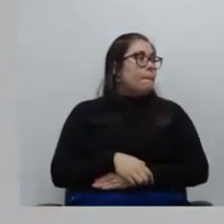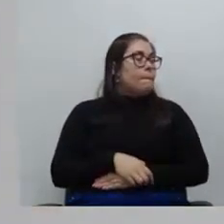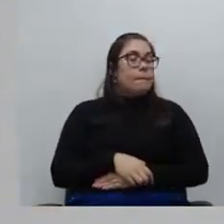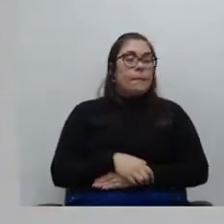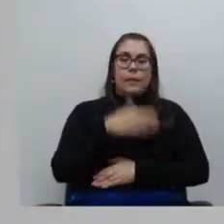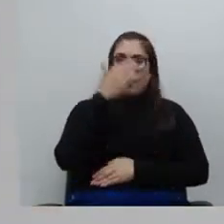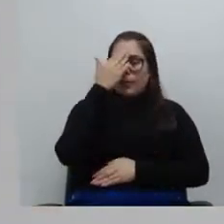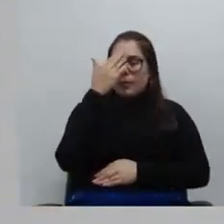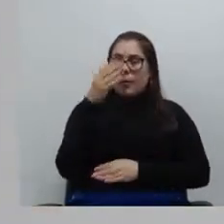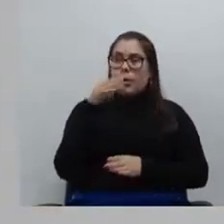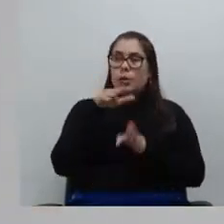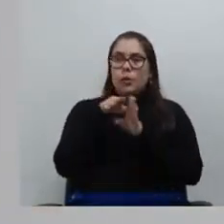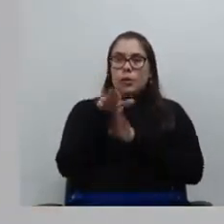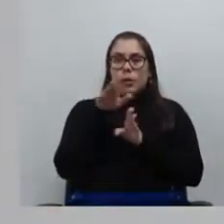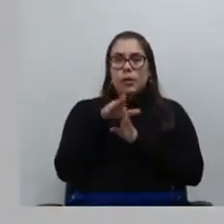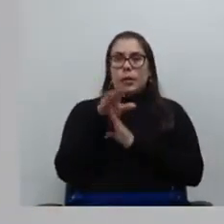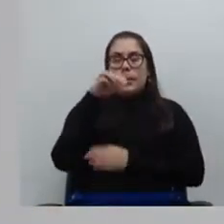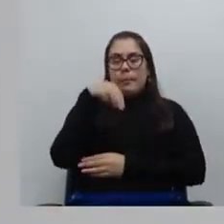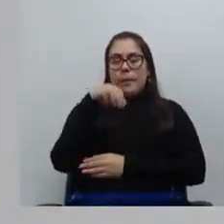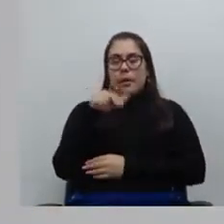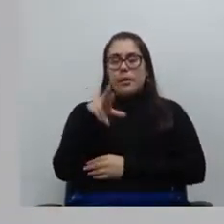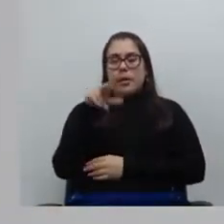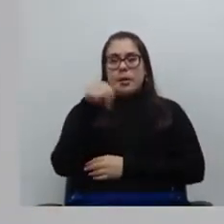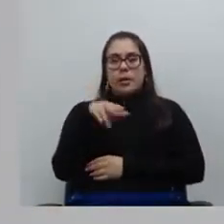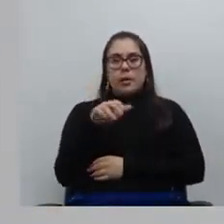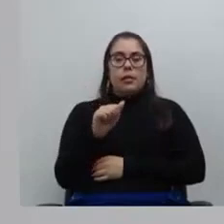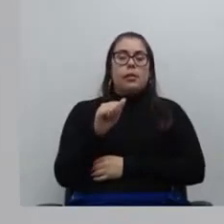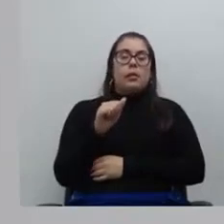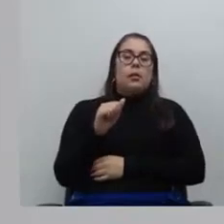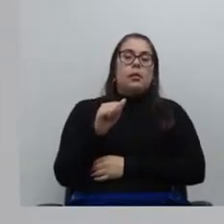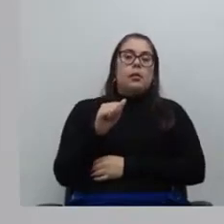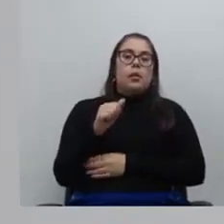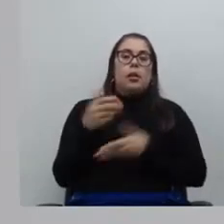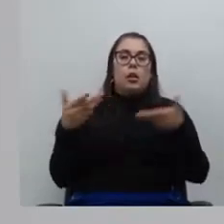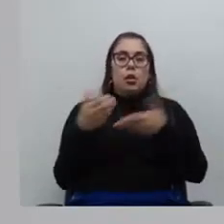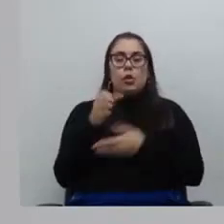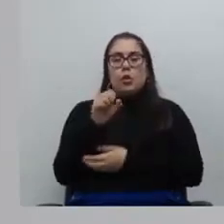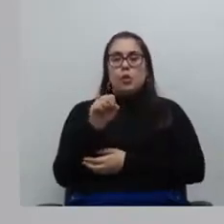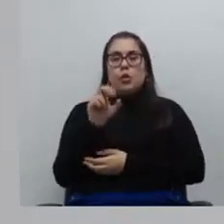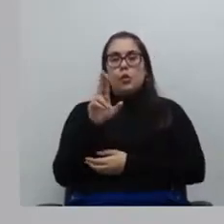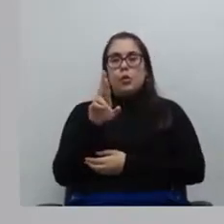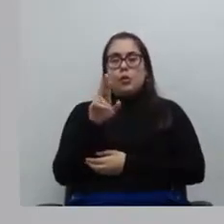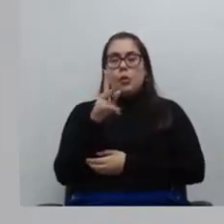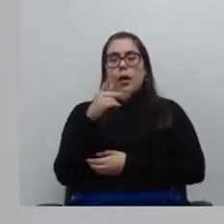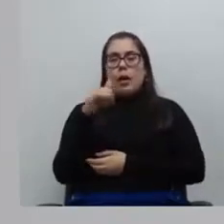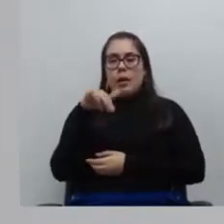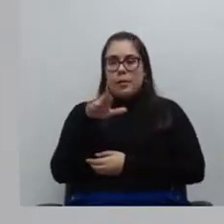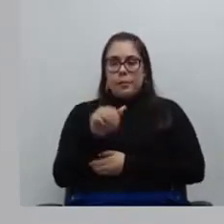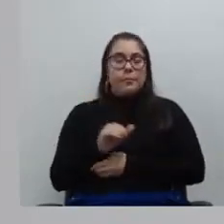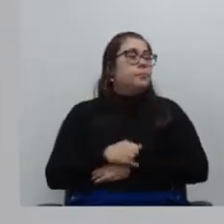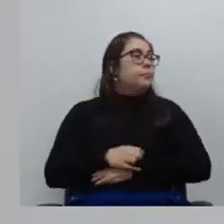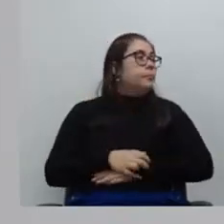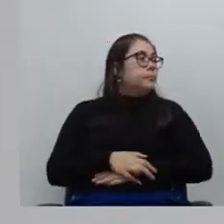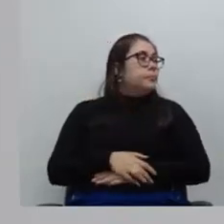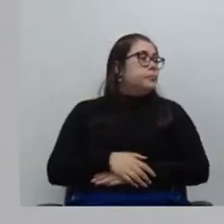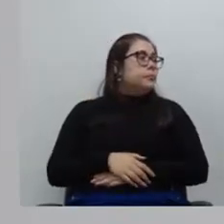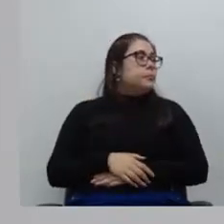Obrigada, conselheira Mariana. A próxima inscrita, a conselheira Suhaile Fernandes Youssef, conselheira com a palavra.